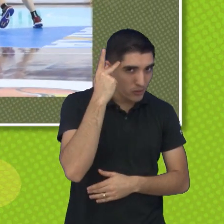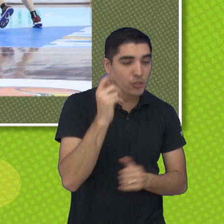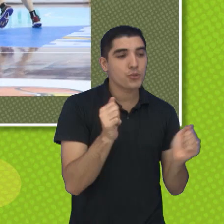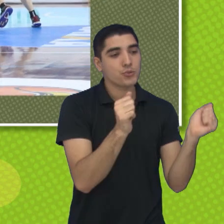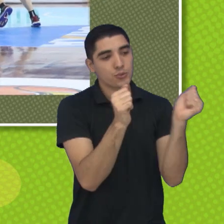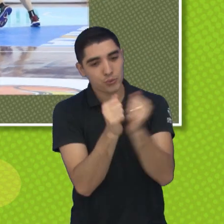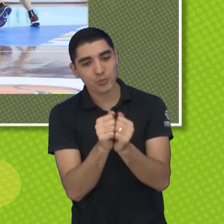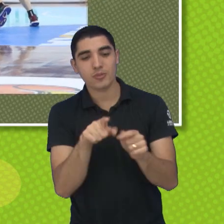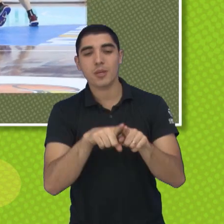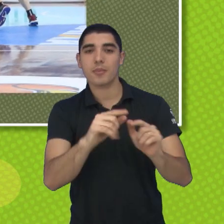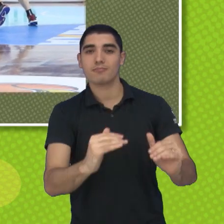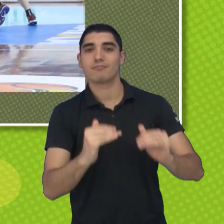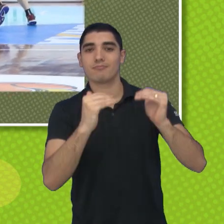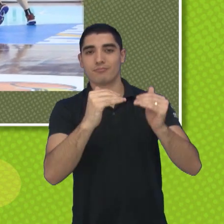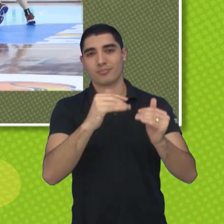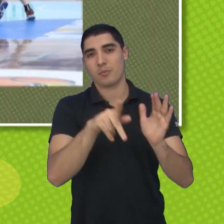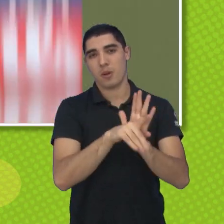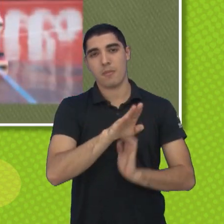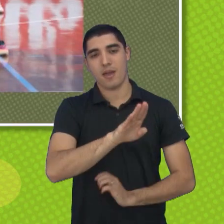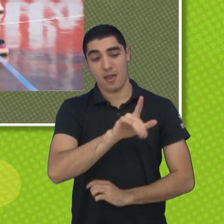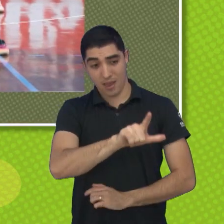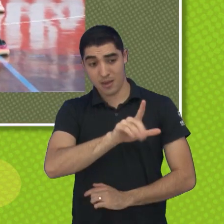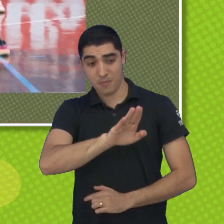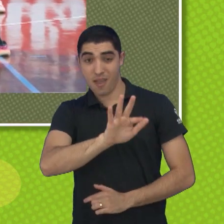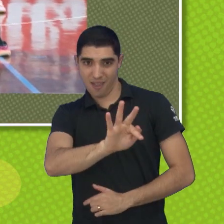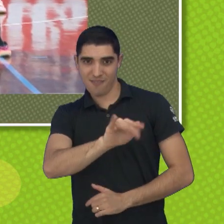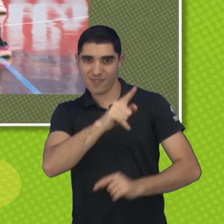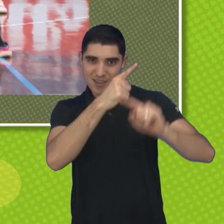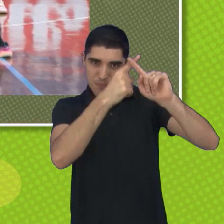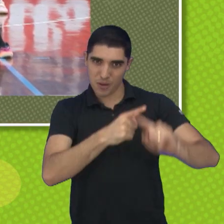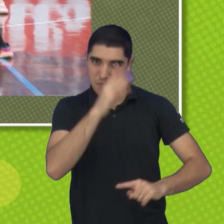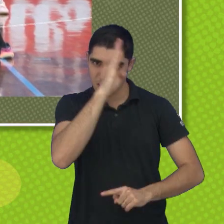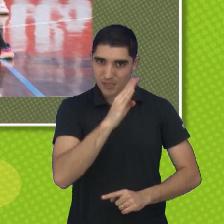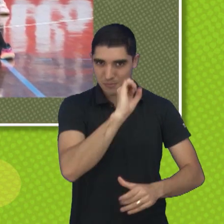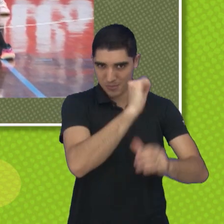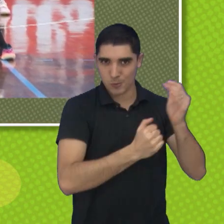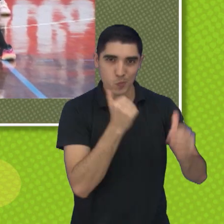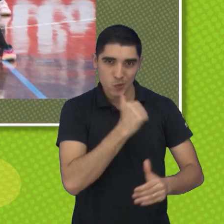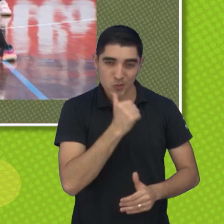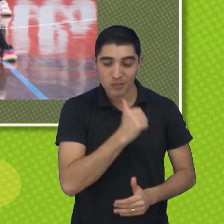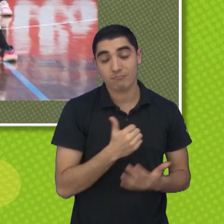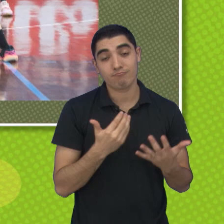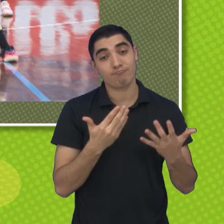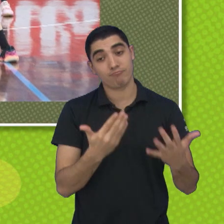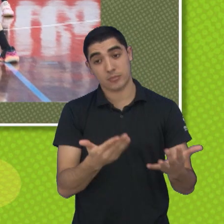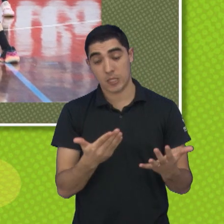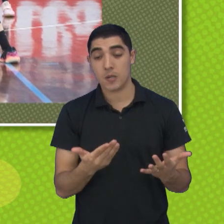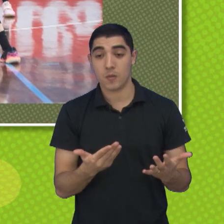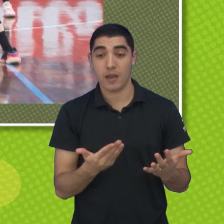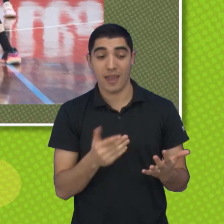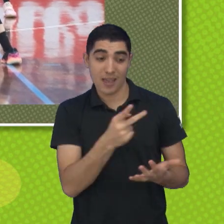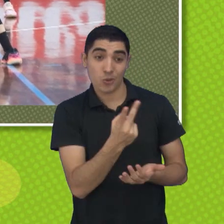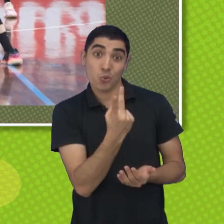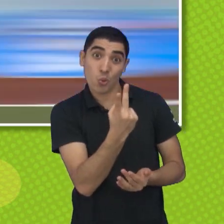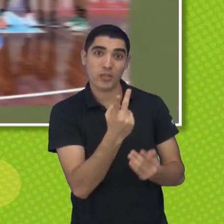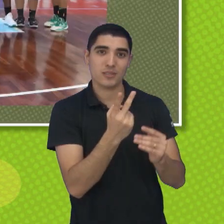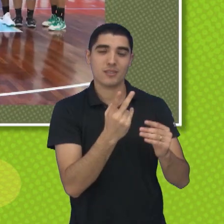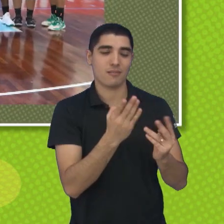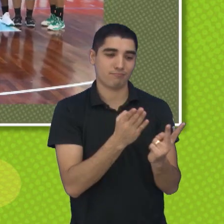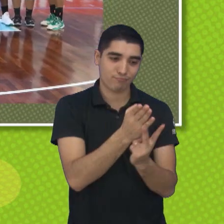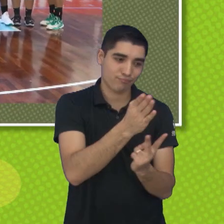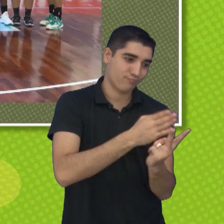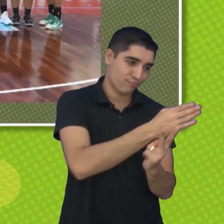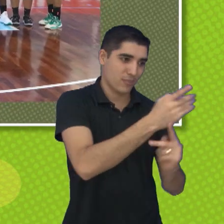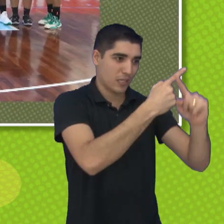tem essa mestra aí. são dois campeoratos que correm em paralelo, mas o calendário